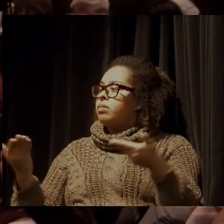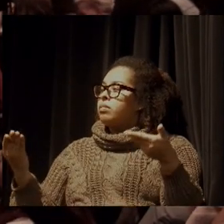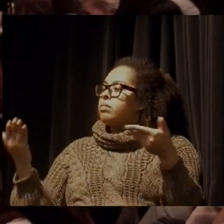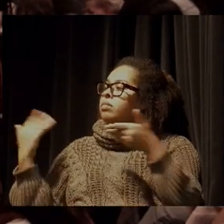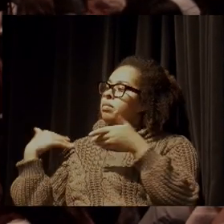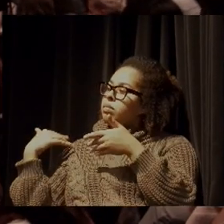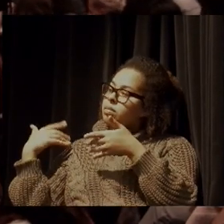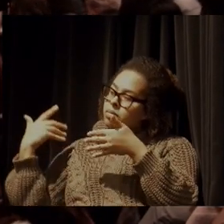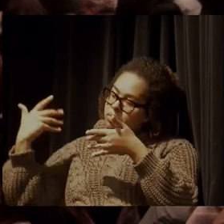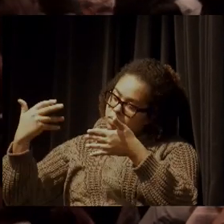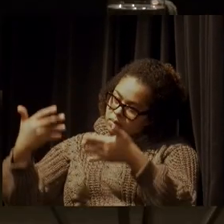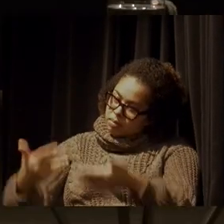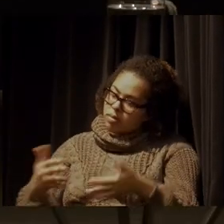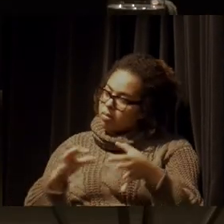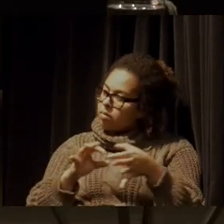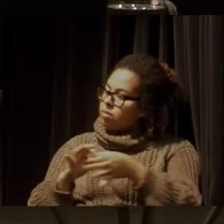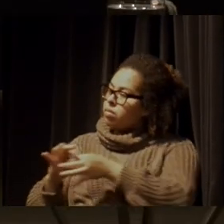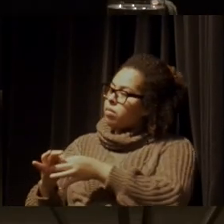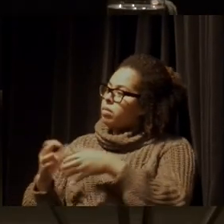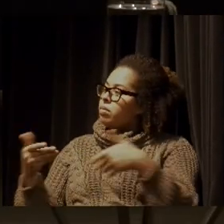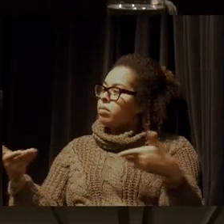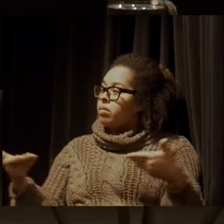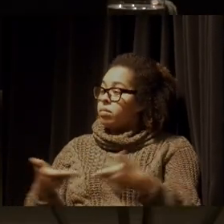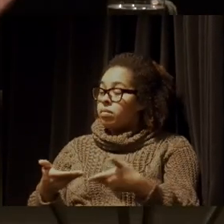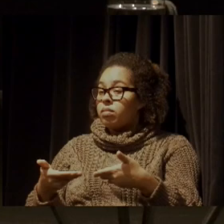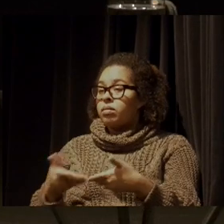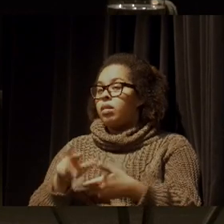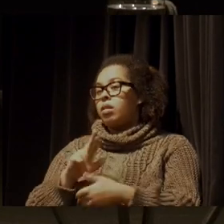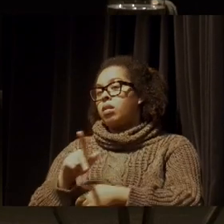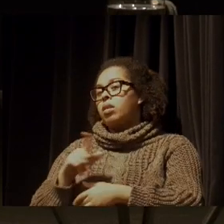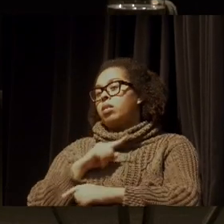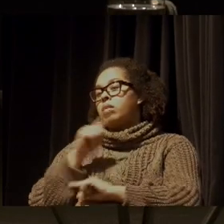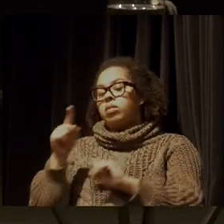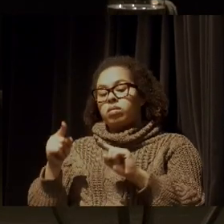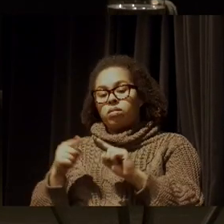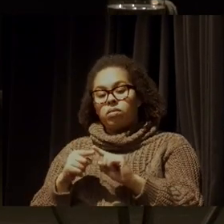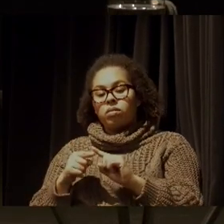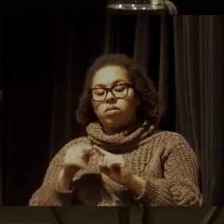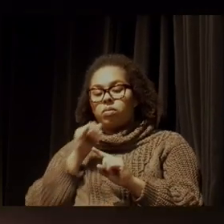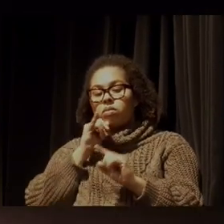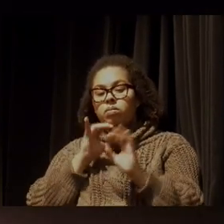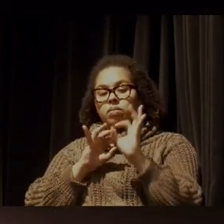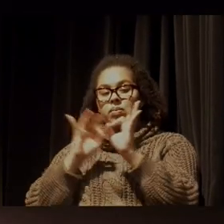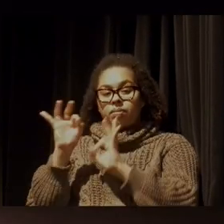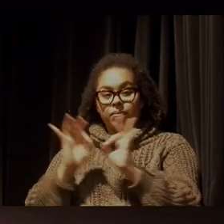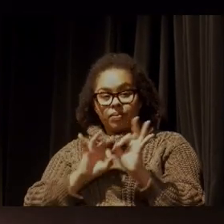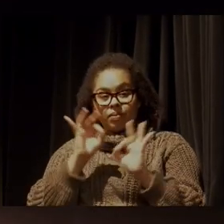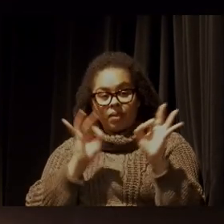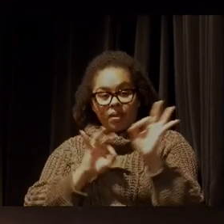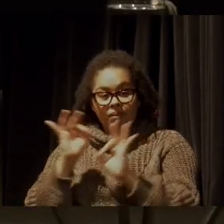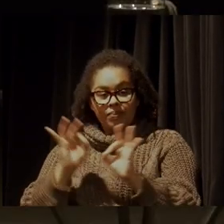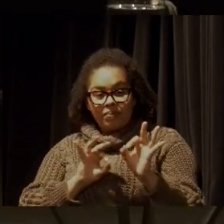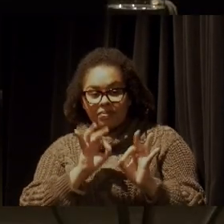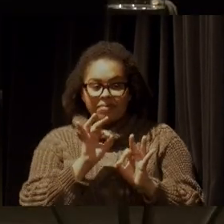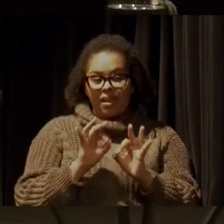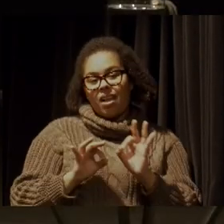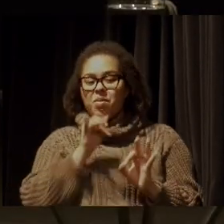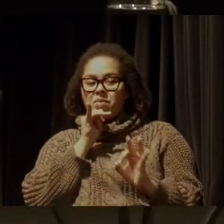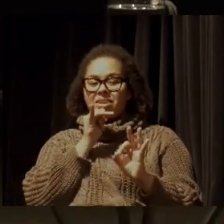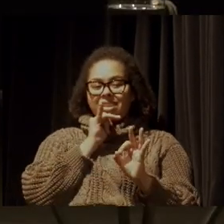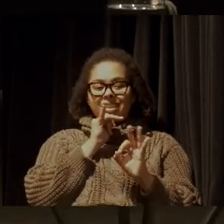a gente está vivendo hoje. Acho que não era a intenção dos movimentos que a gente chegasse nesse ponto, mas enfim